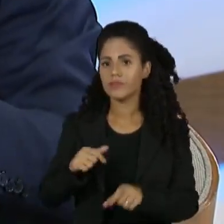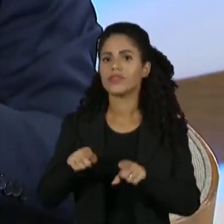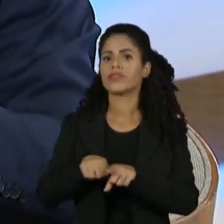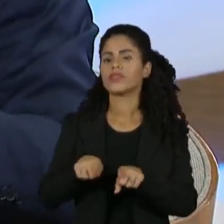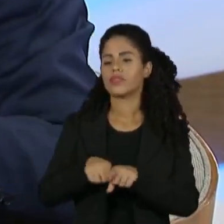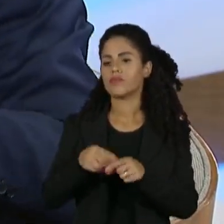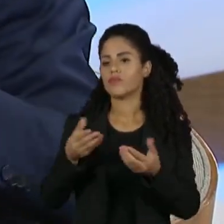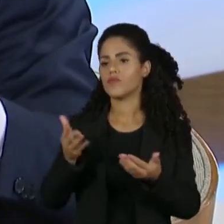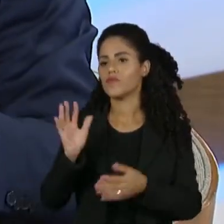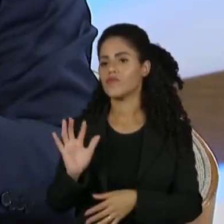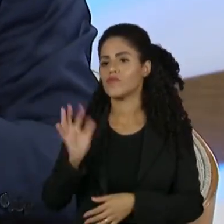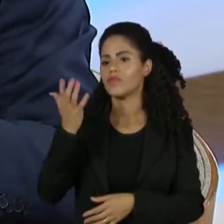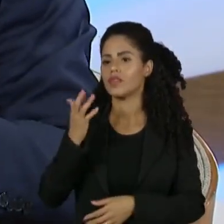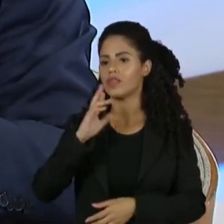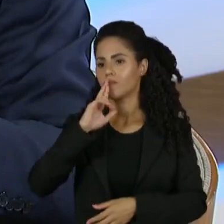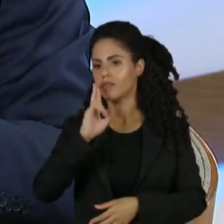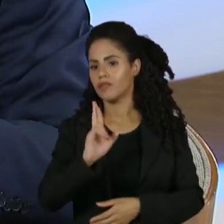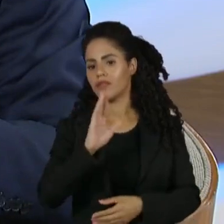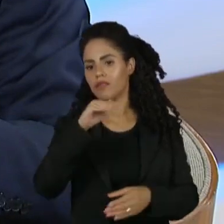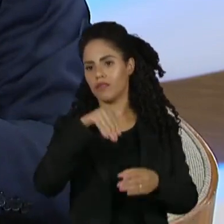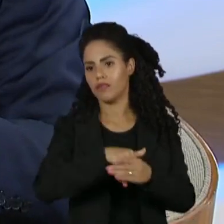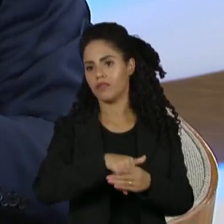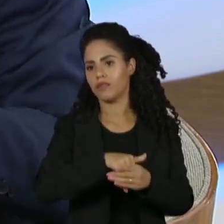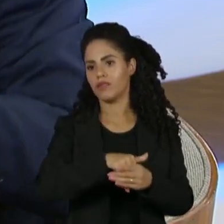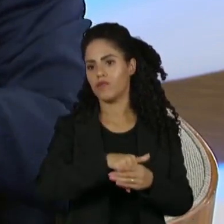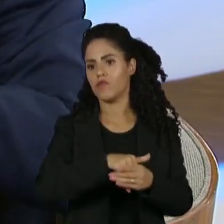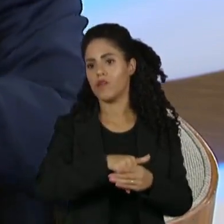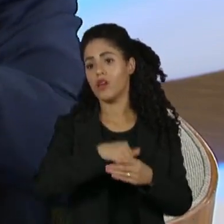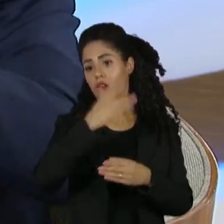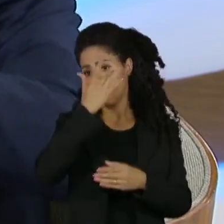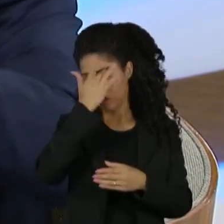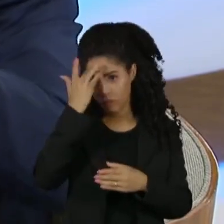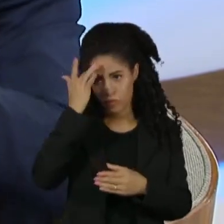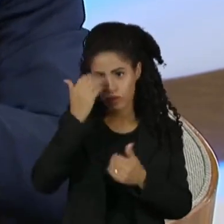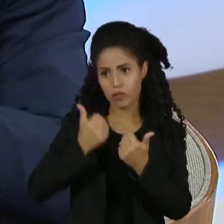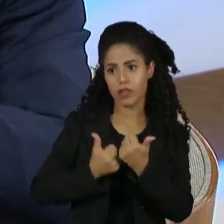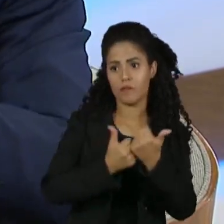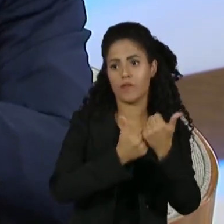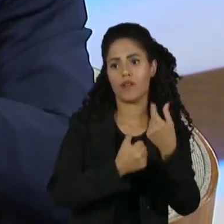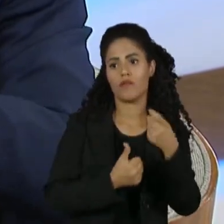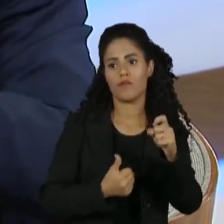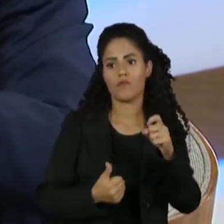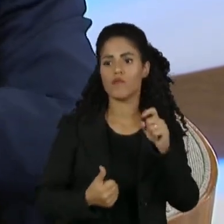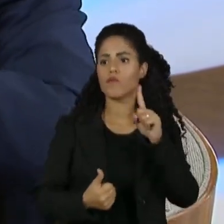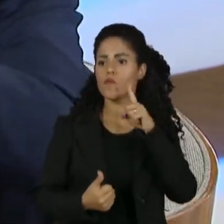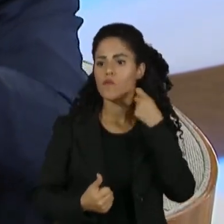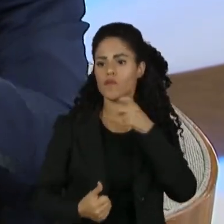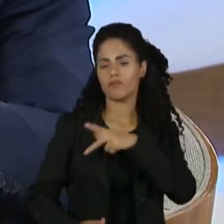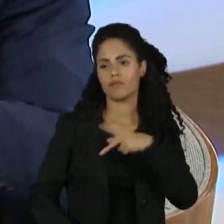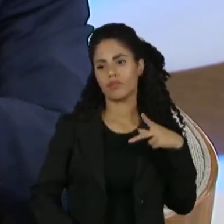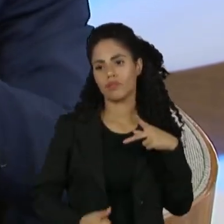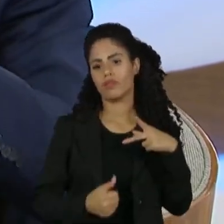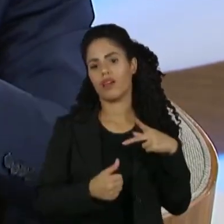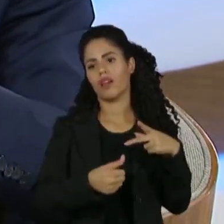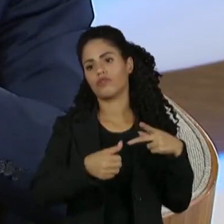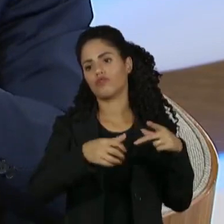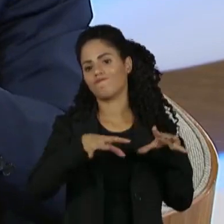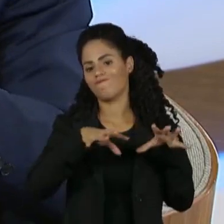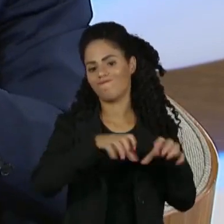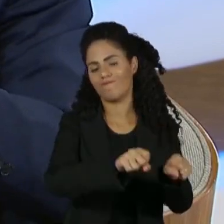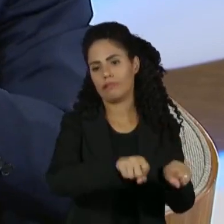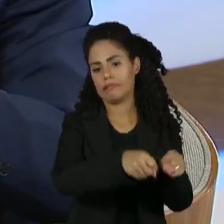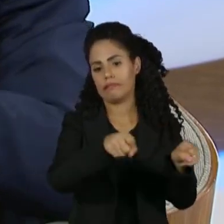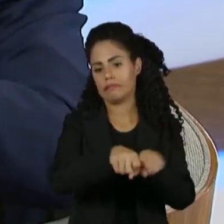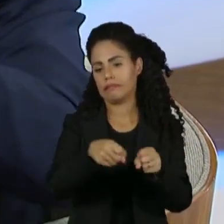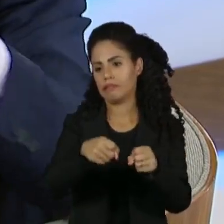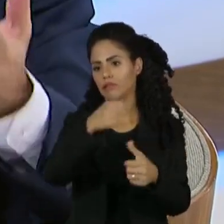não reconhecimento do resultado da eleição, que colocou para nós o risco de uma crise institucional